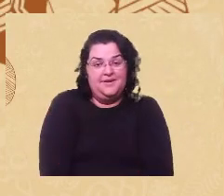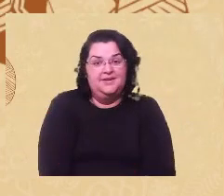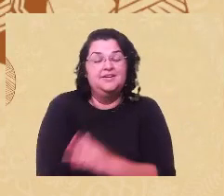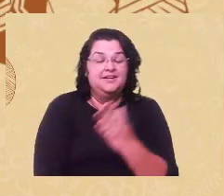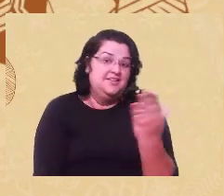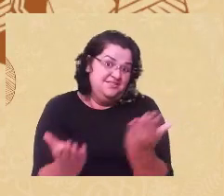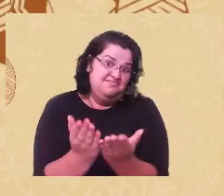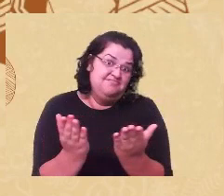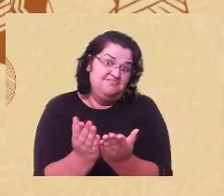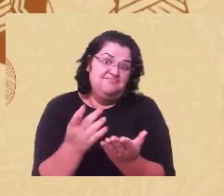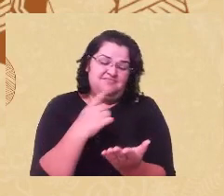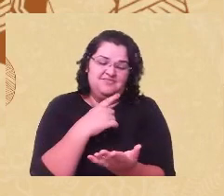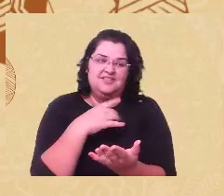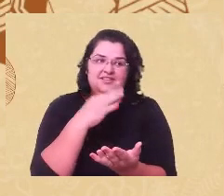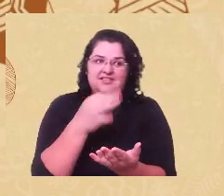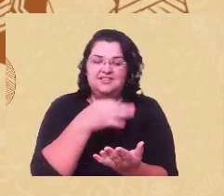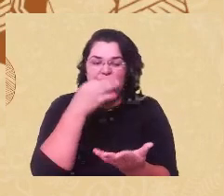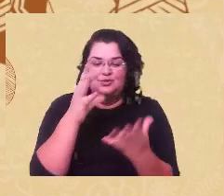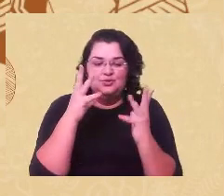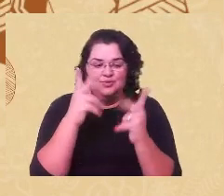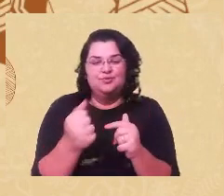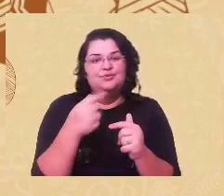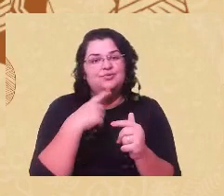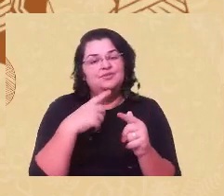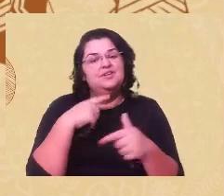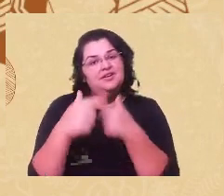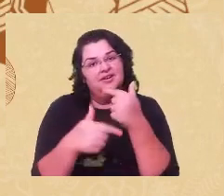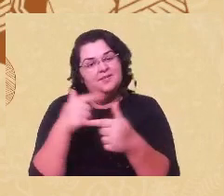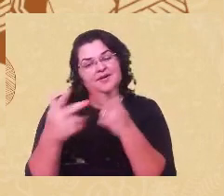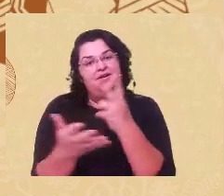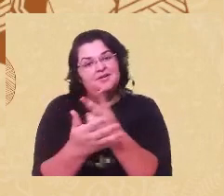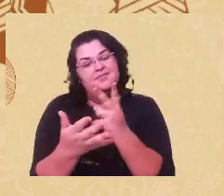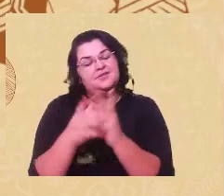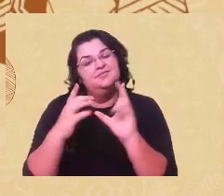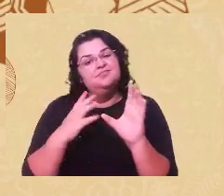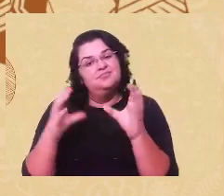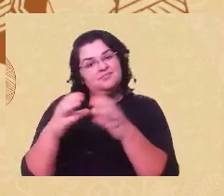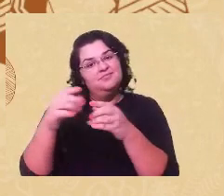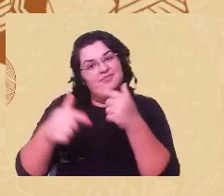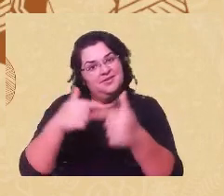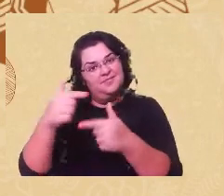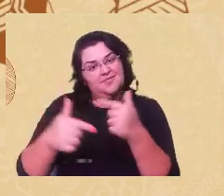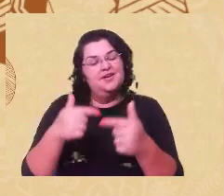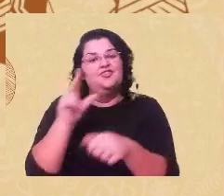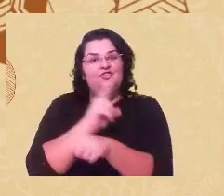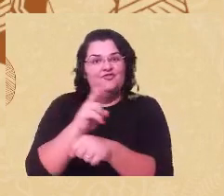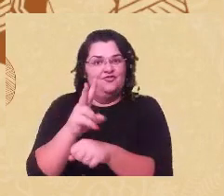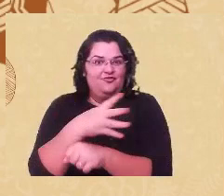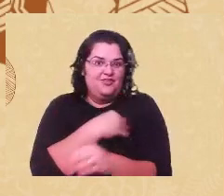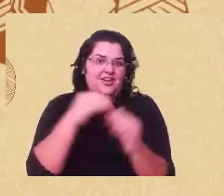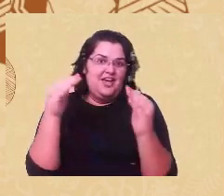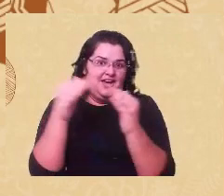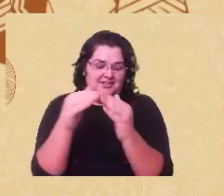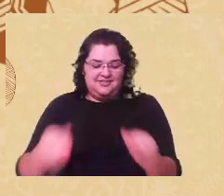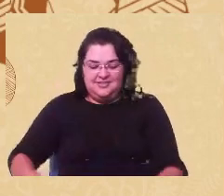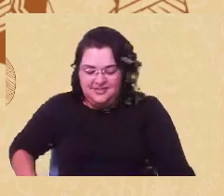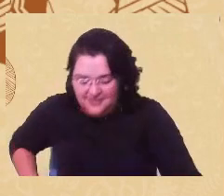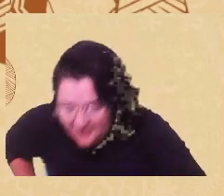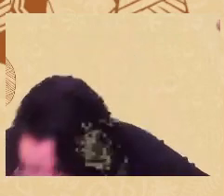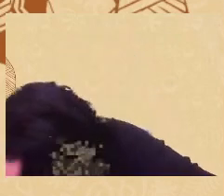citou um pouco isso, ela está enquadrada em um lugar de trabalho, ela é a parceira de trabalho, do cuidado dos filhos, da casa, é também a parceira do amor,